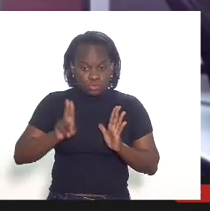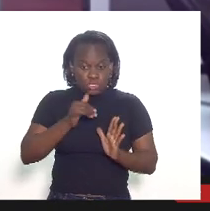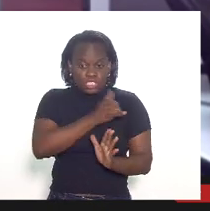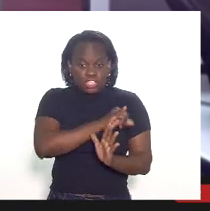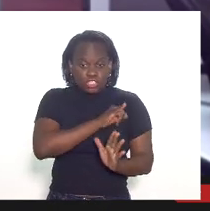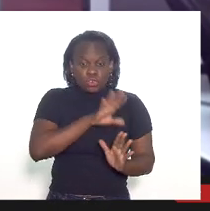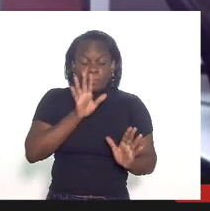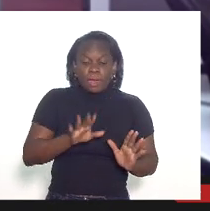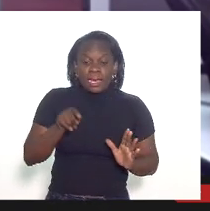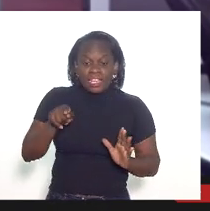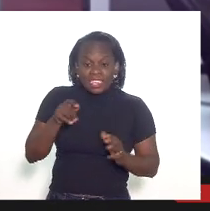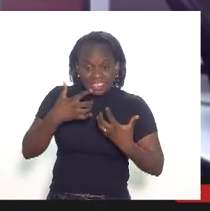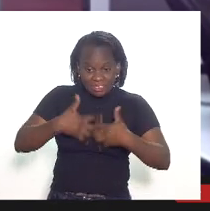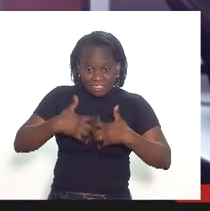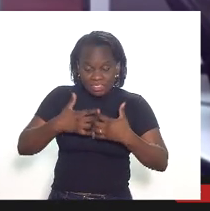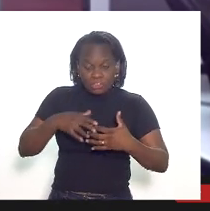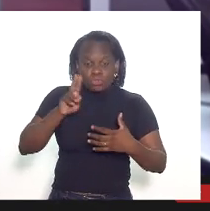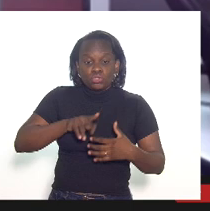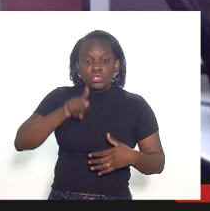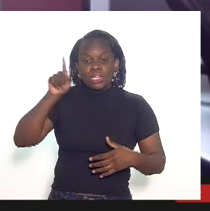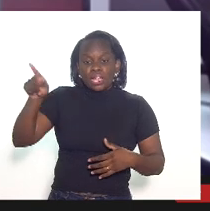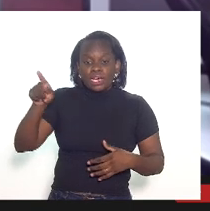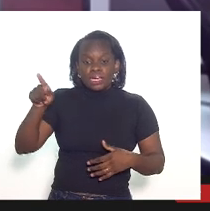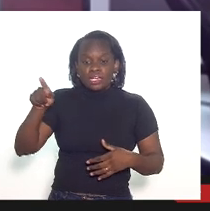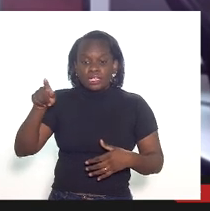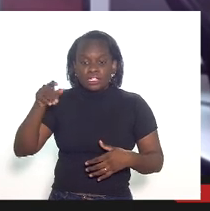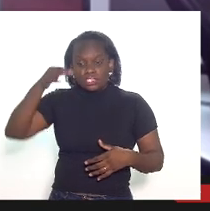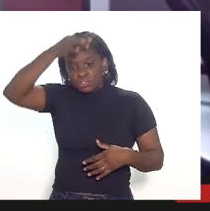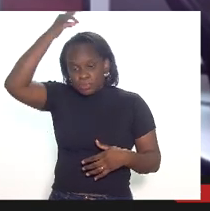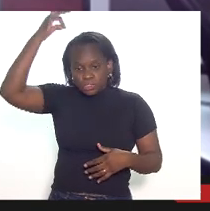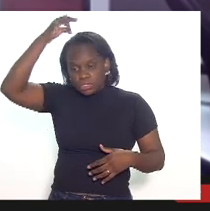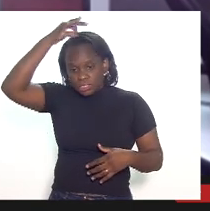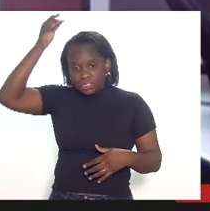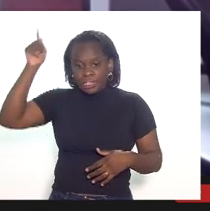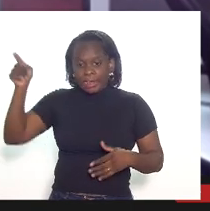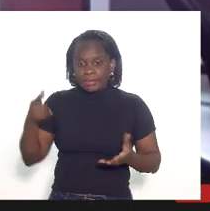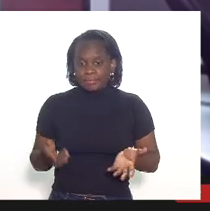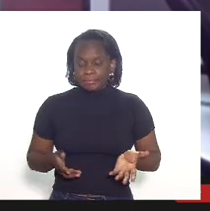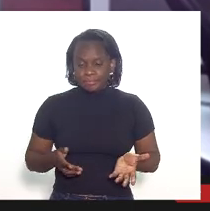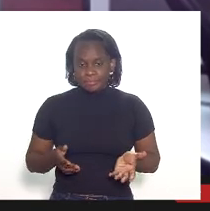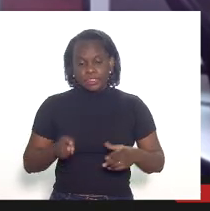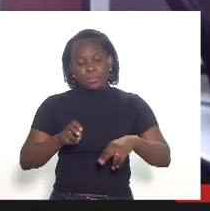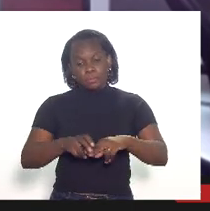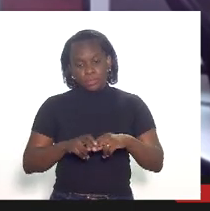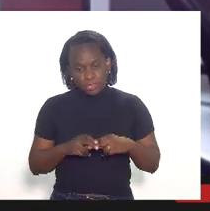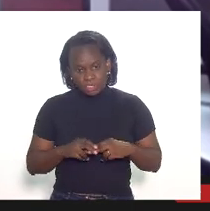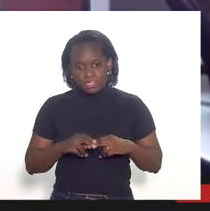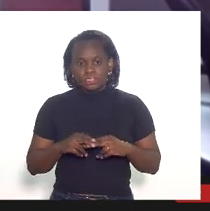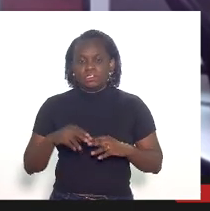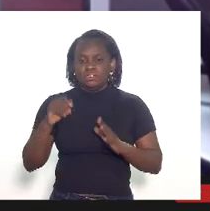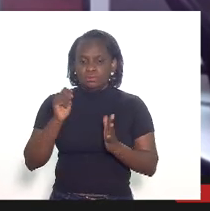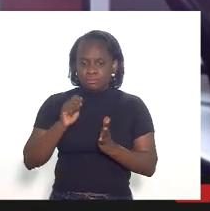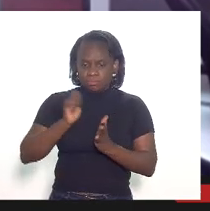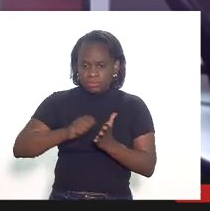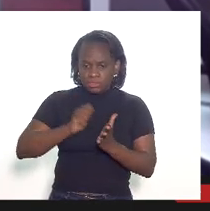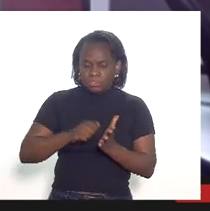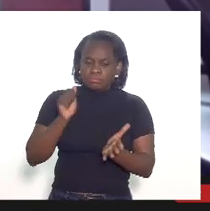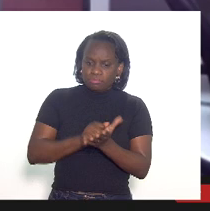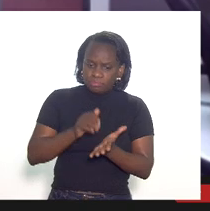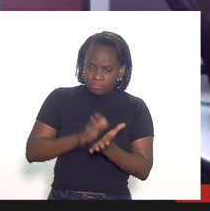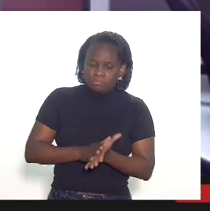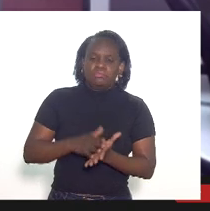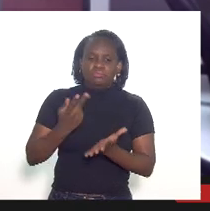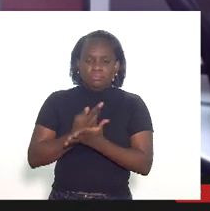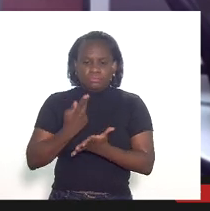porém esse bem foi utilizado por exemplo no estado do Espírito Santo por conta disso foram lavrados uma série de autos de infração